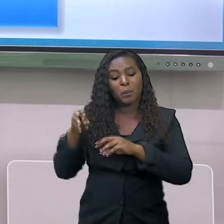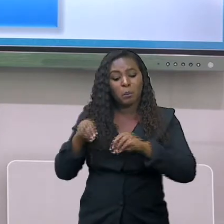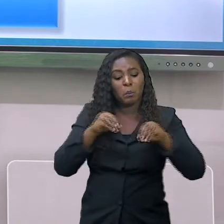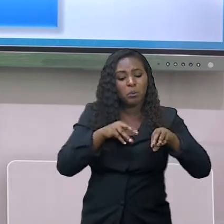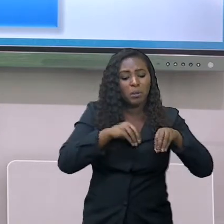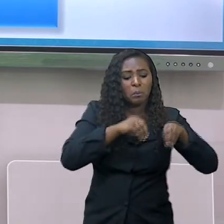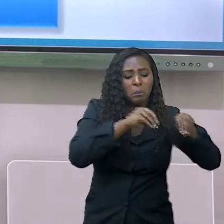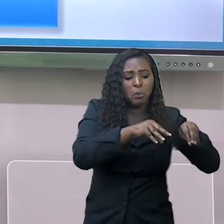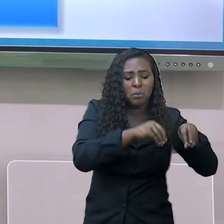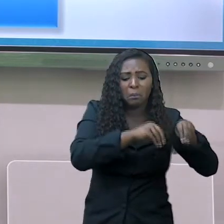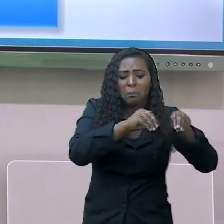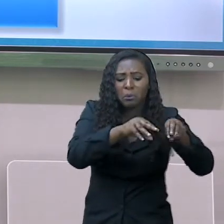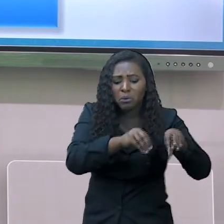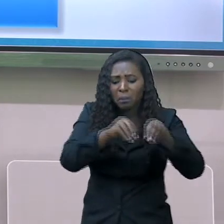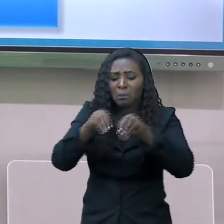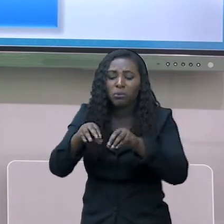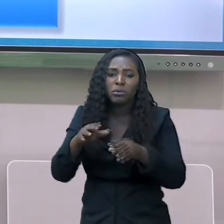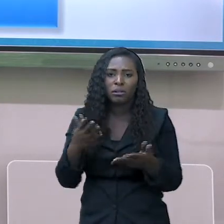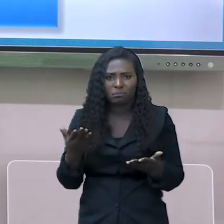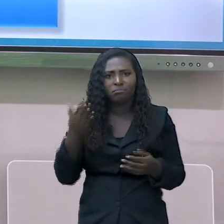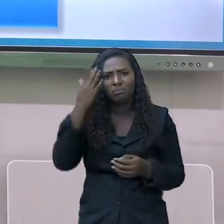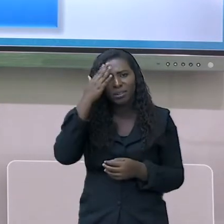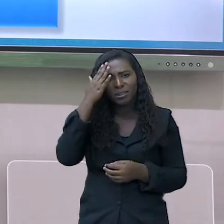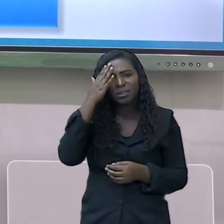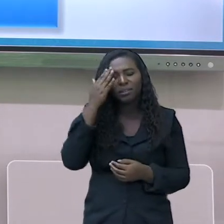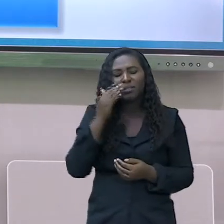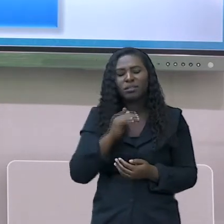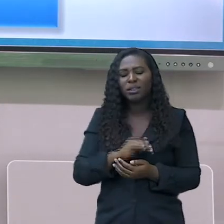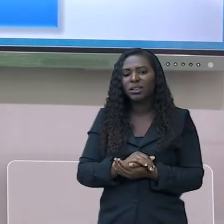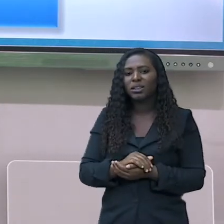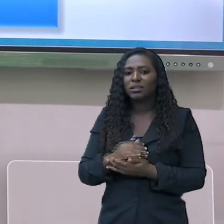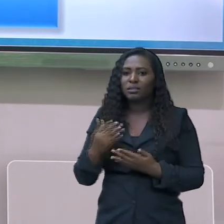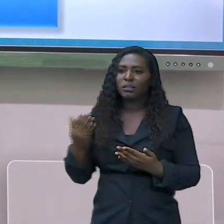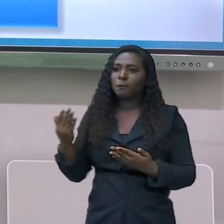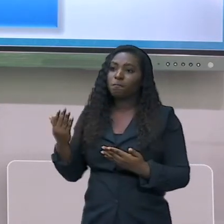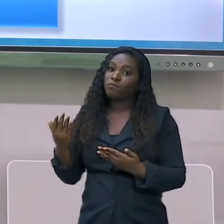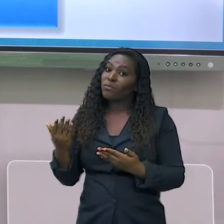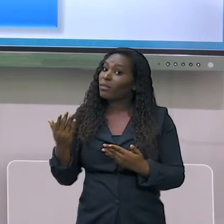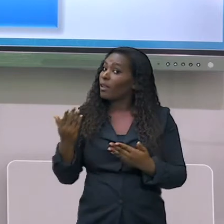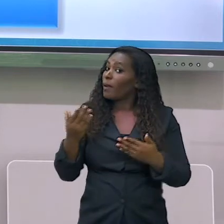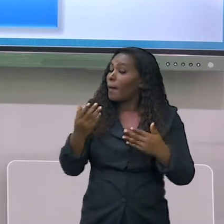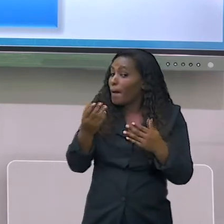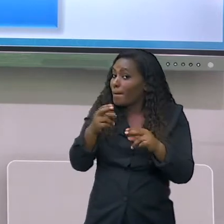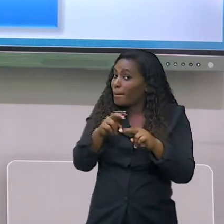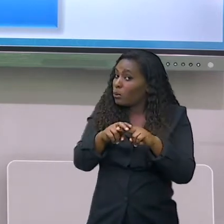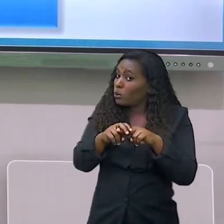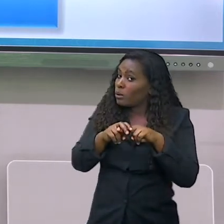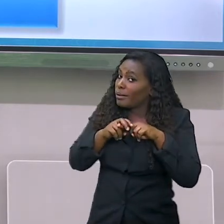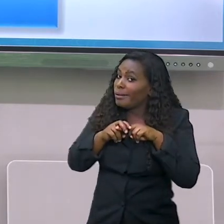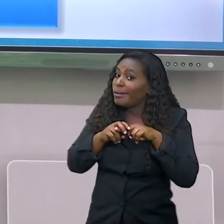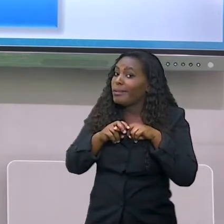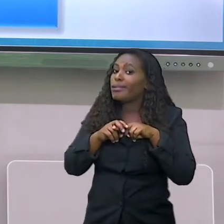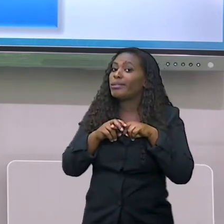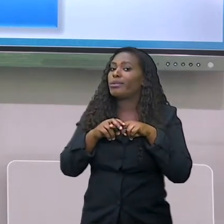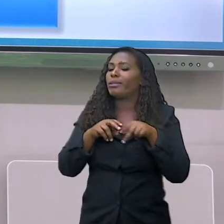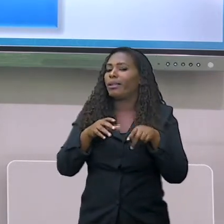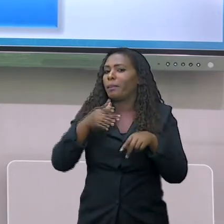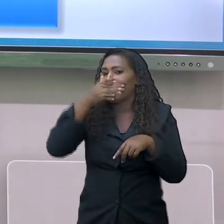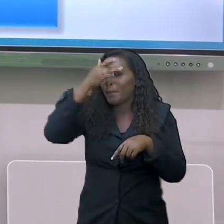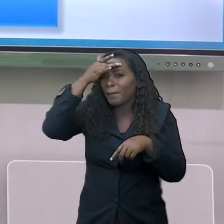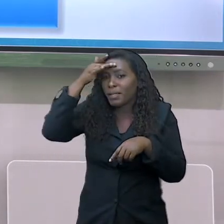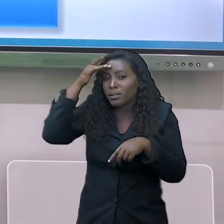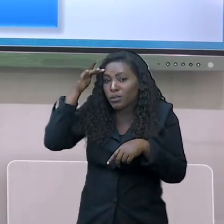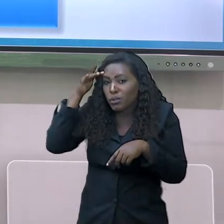lugar para o outro. O que favorece esconderijo de muitos terroristas,